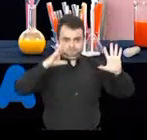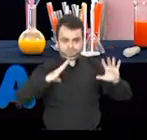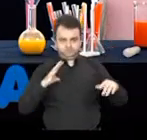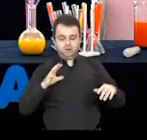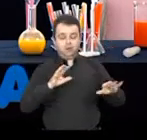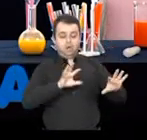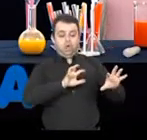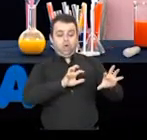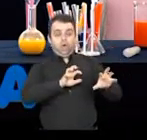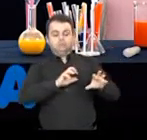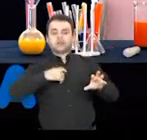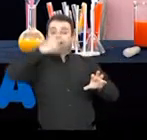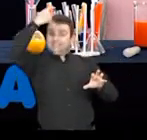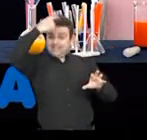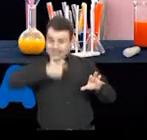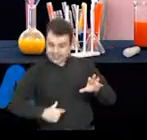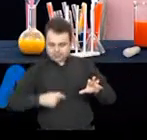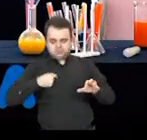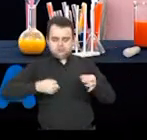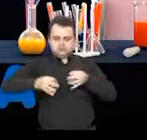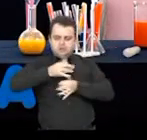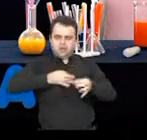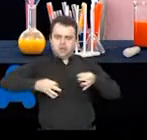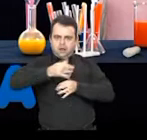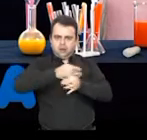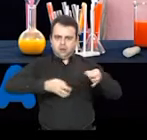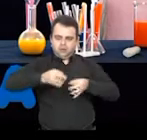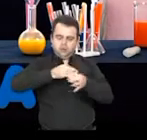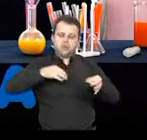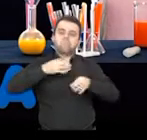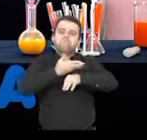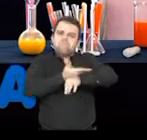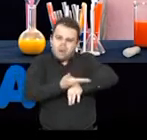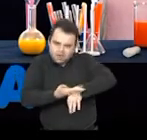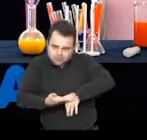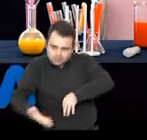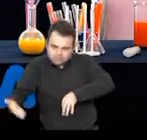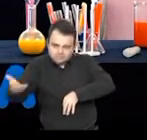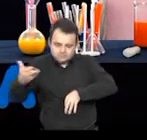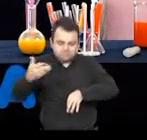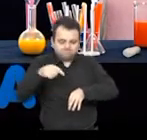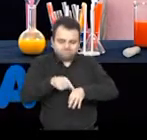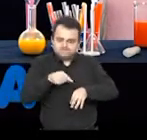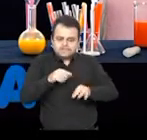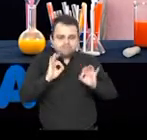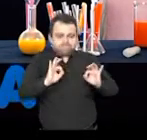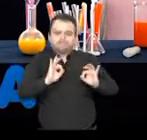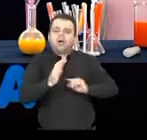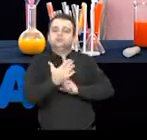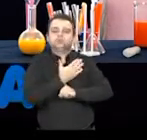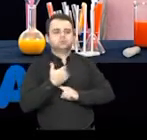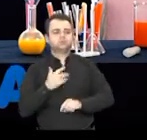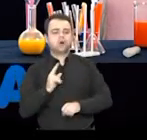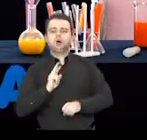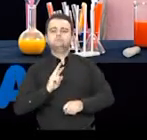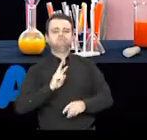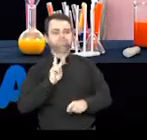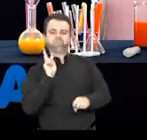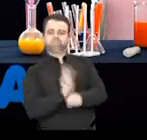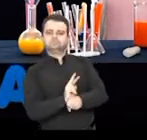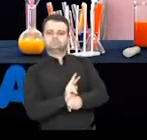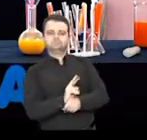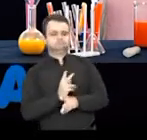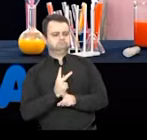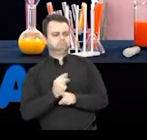que vão responder a isso, produzindo anticorpos, que é uma proteção específica para determinada doença.